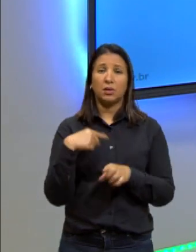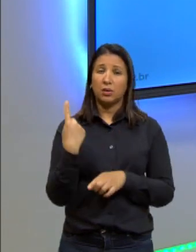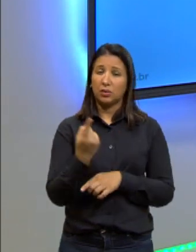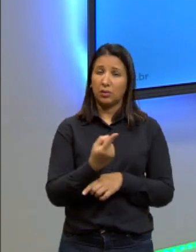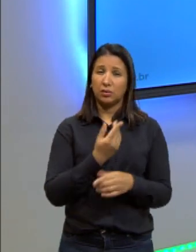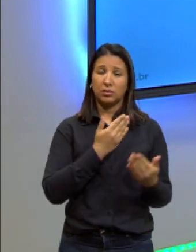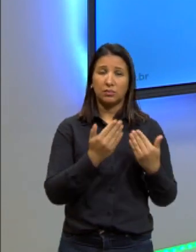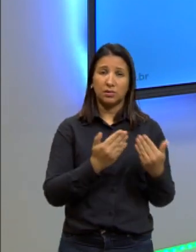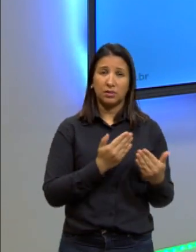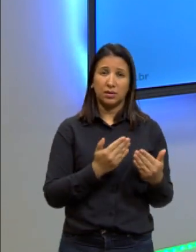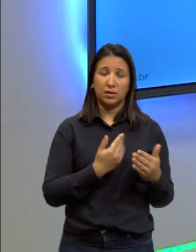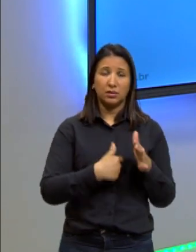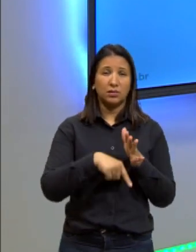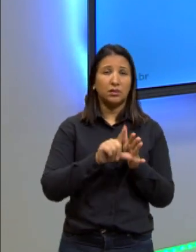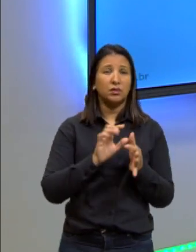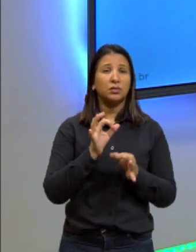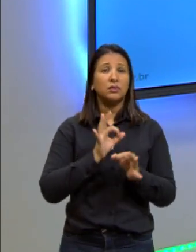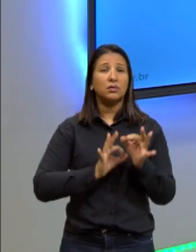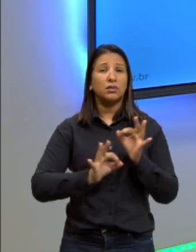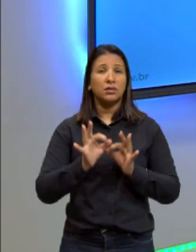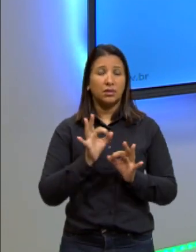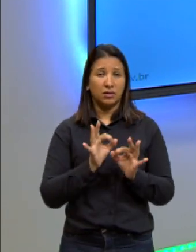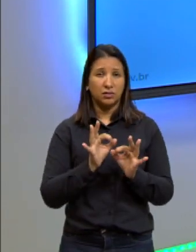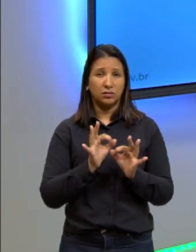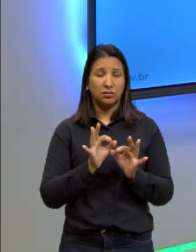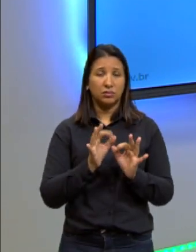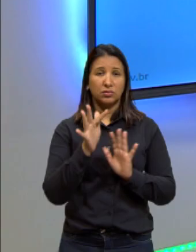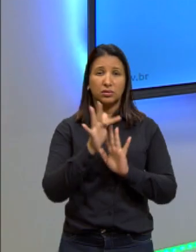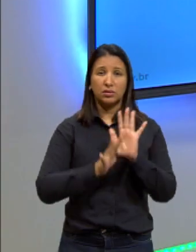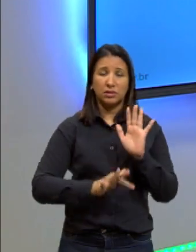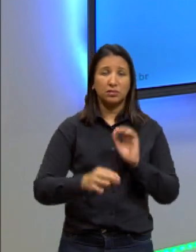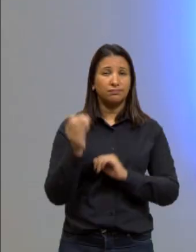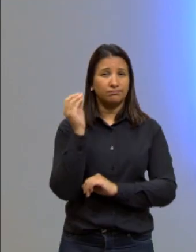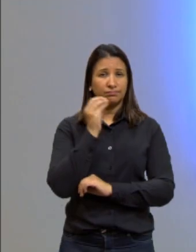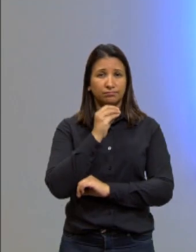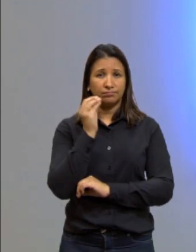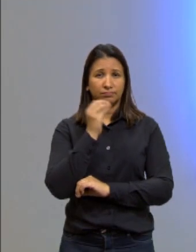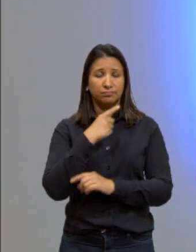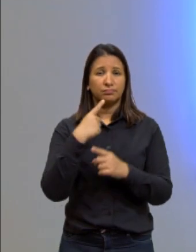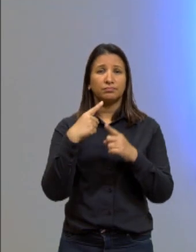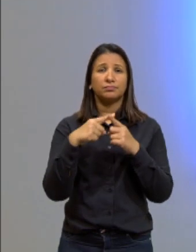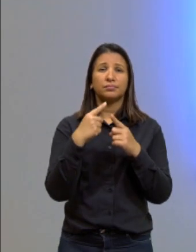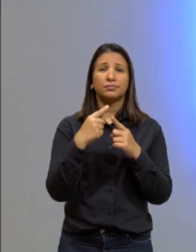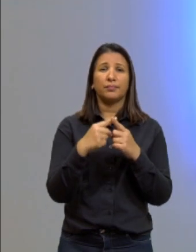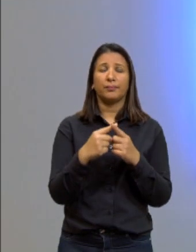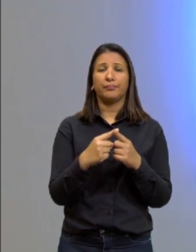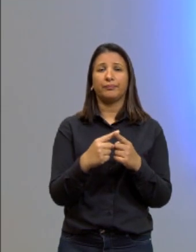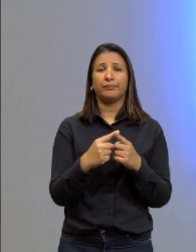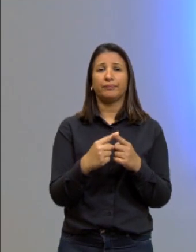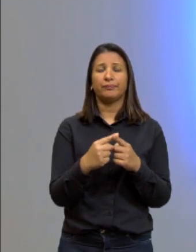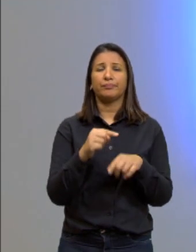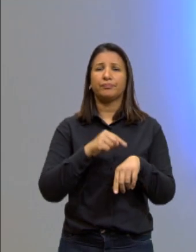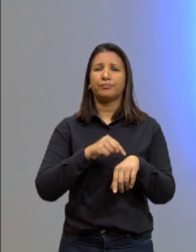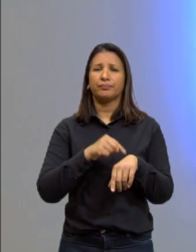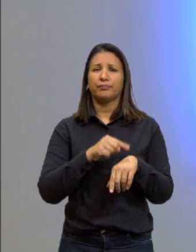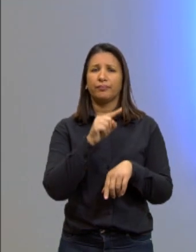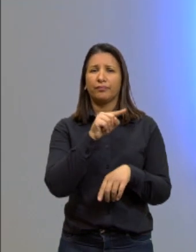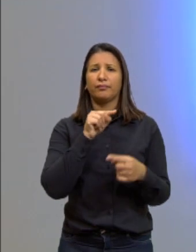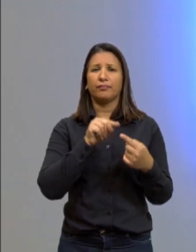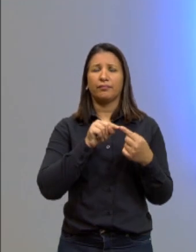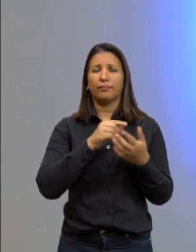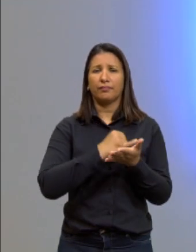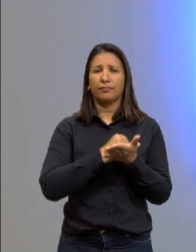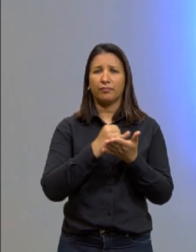analisando o projeto. O projeto de texto dela está falho. Por quê? Porque na hora, esse tipo de